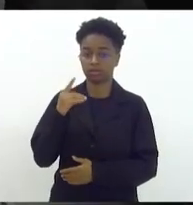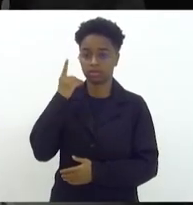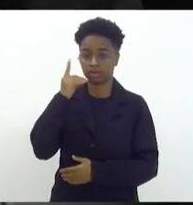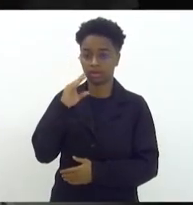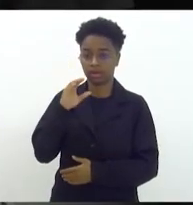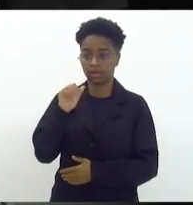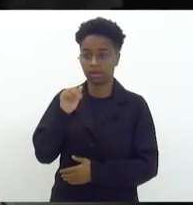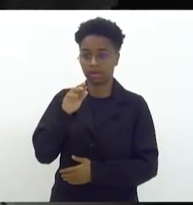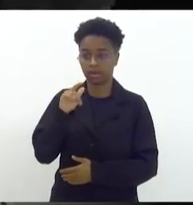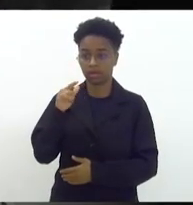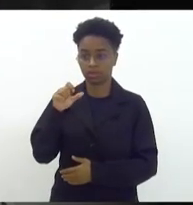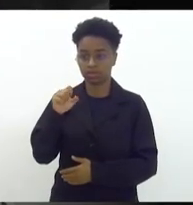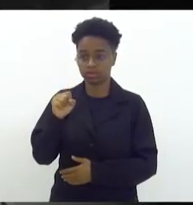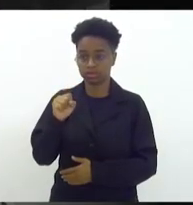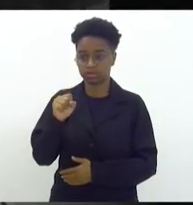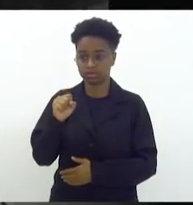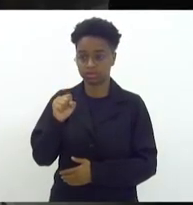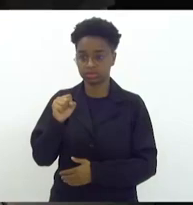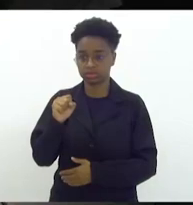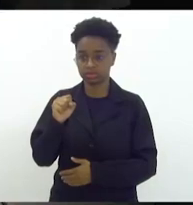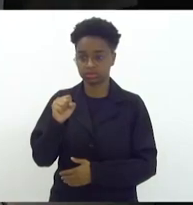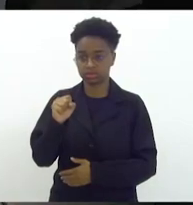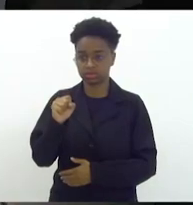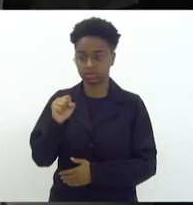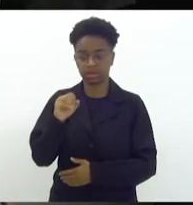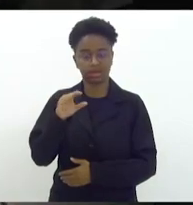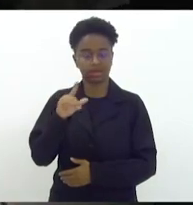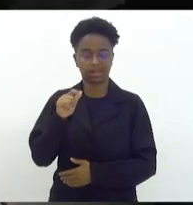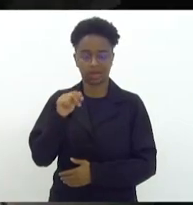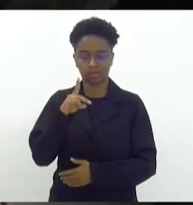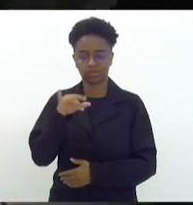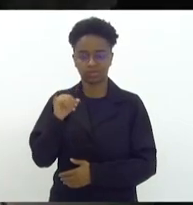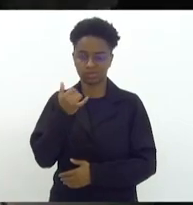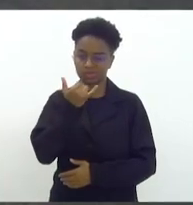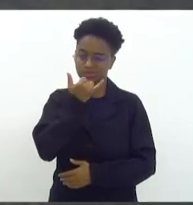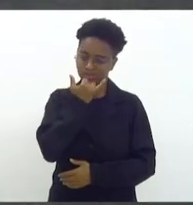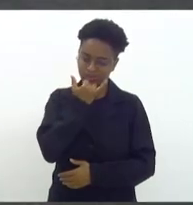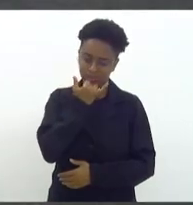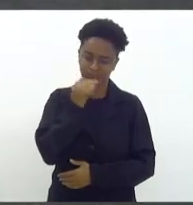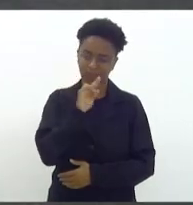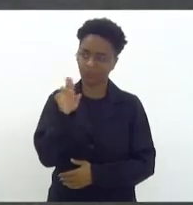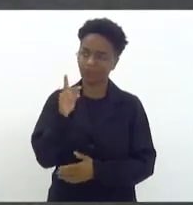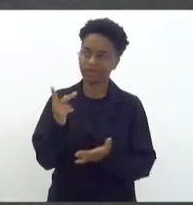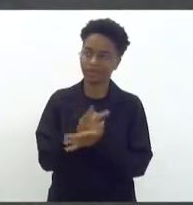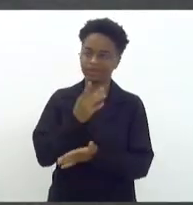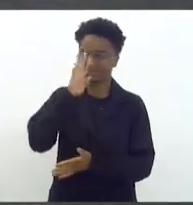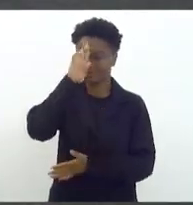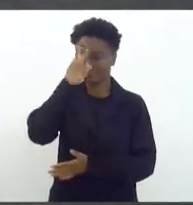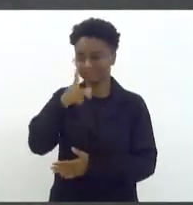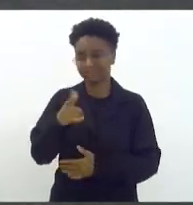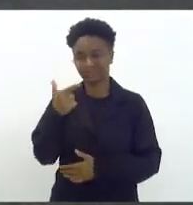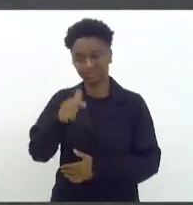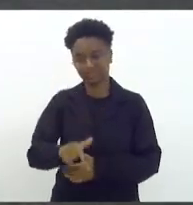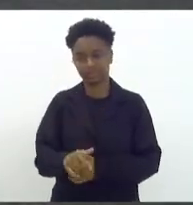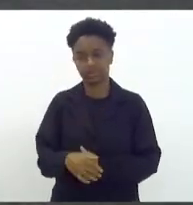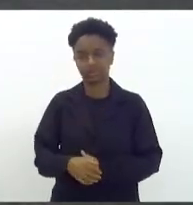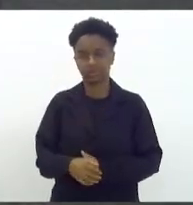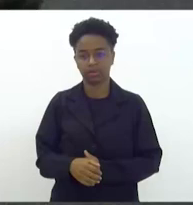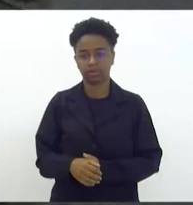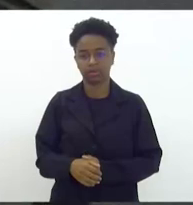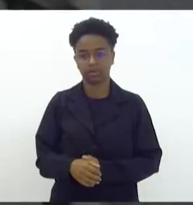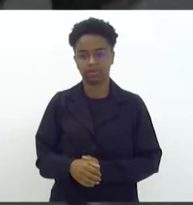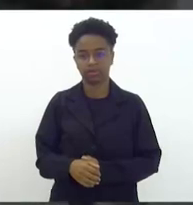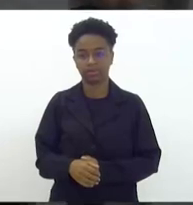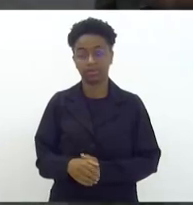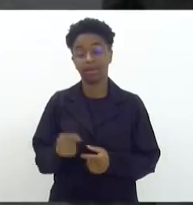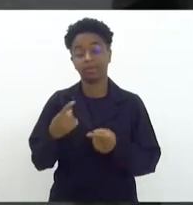Não era eu? Está seguindo uma linha... Cláudio Caiado. O presidente insiste em me chamar de Carlos Caiado. Professor, eu estava na... Eu fiz o... É porque